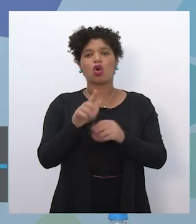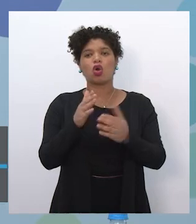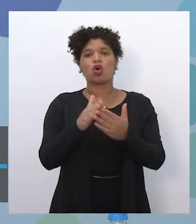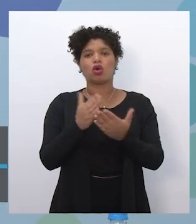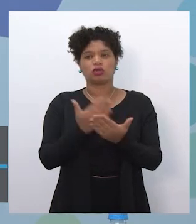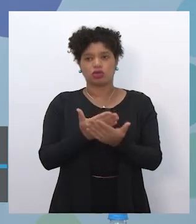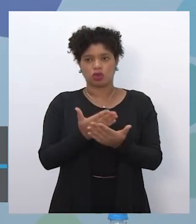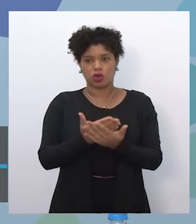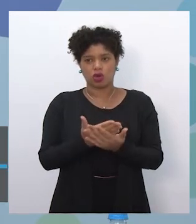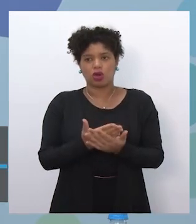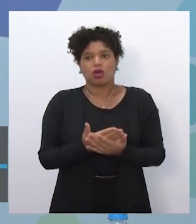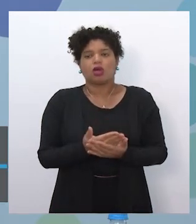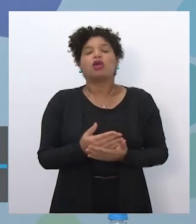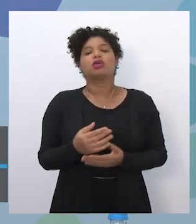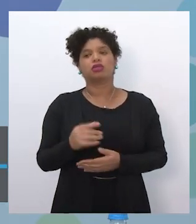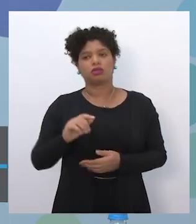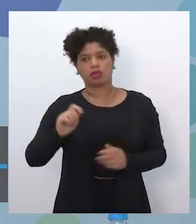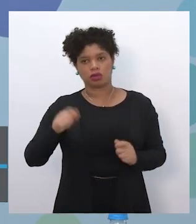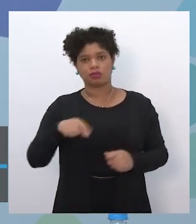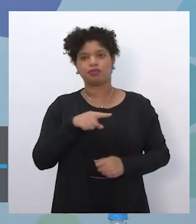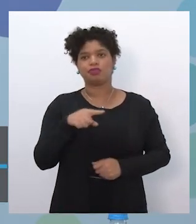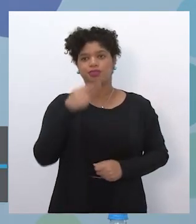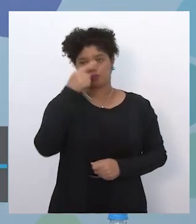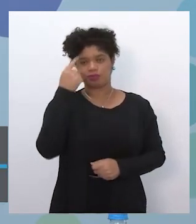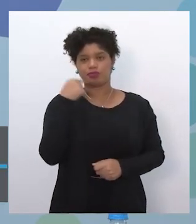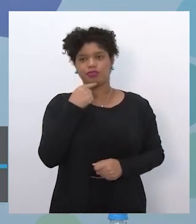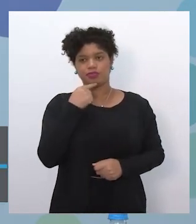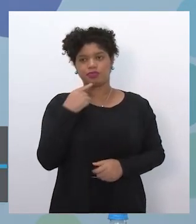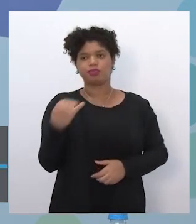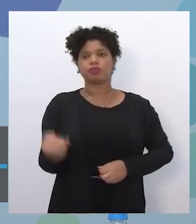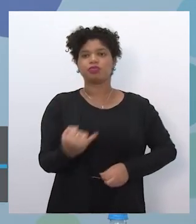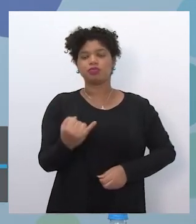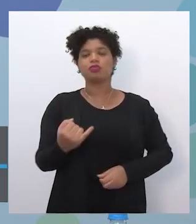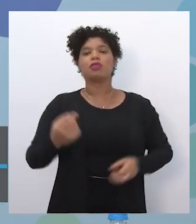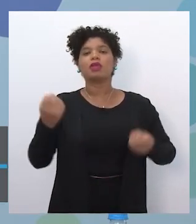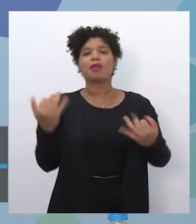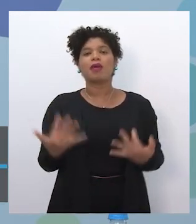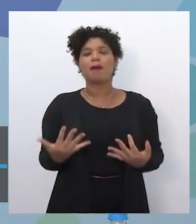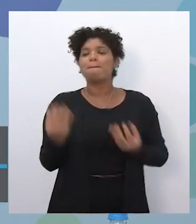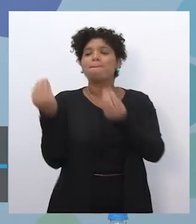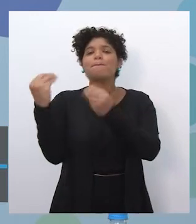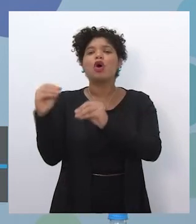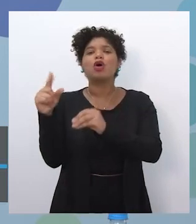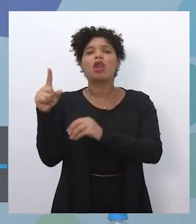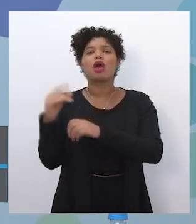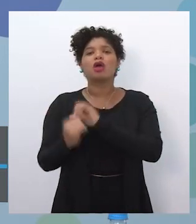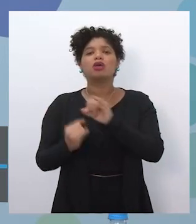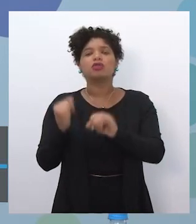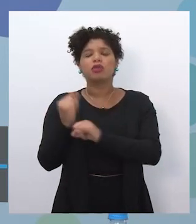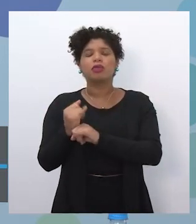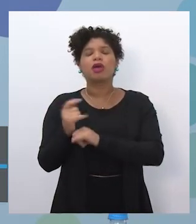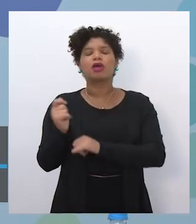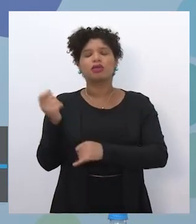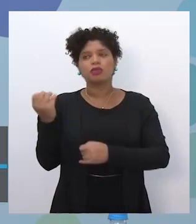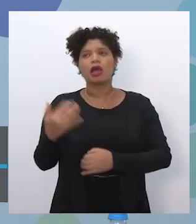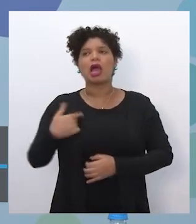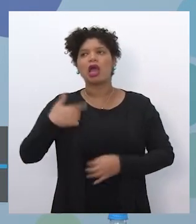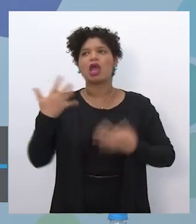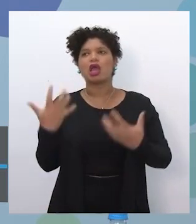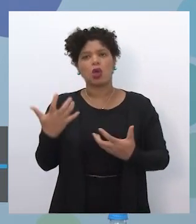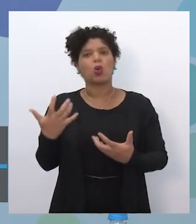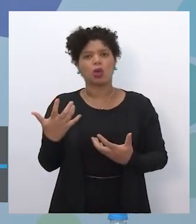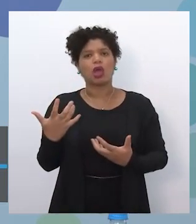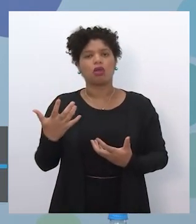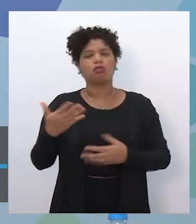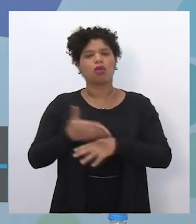significa que isso está habilitado para seu perfil, então manifeste interesse e aí nos próximos dias a gente vai ter o lançamento de normativo que